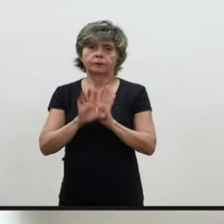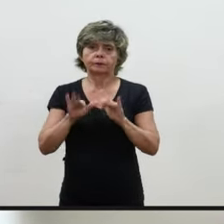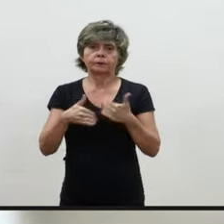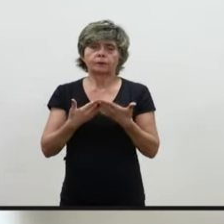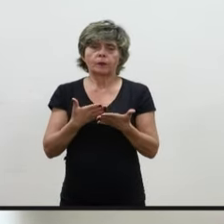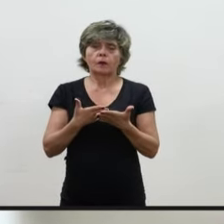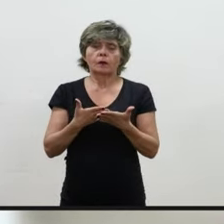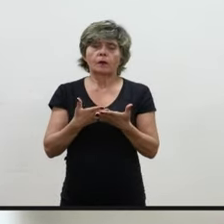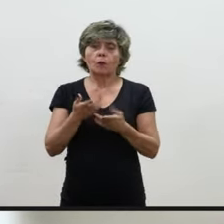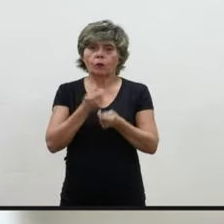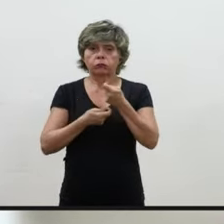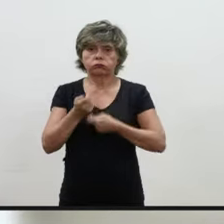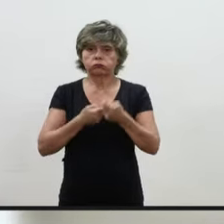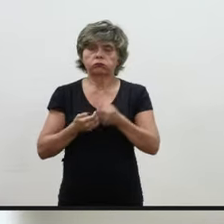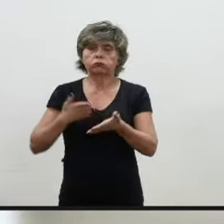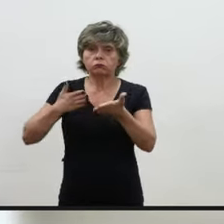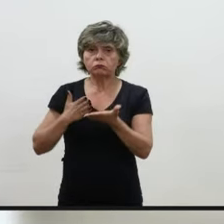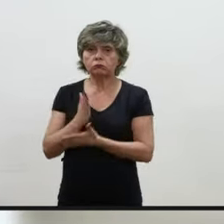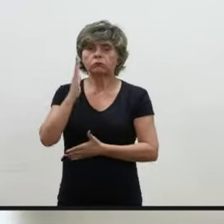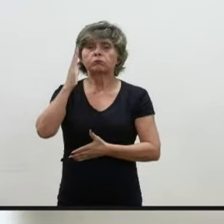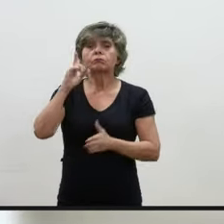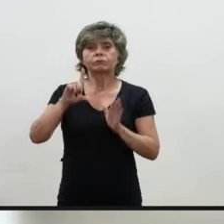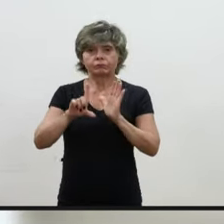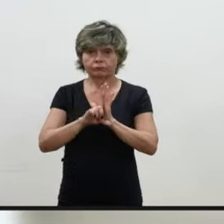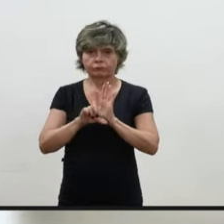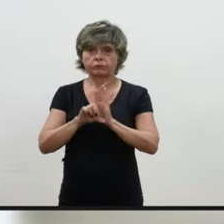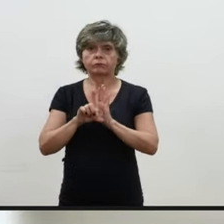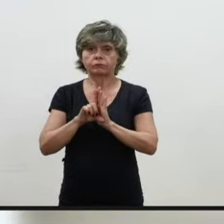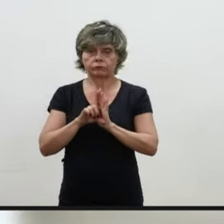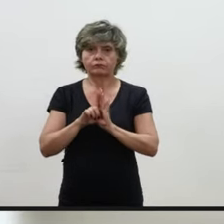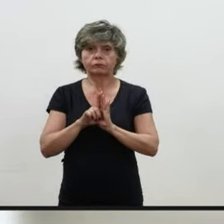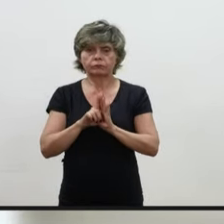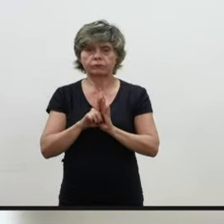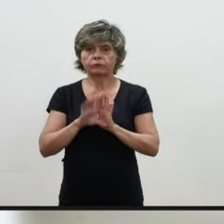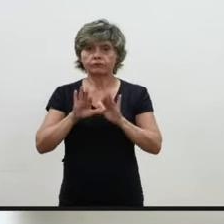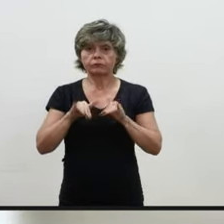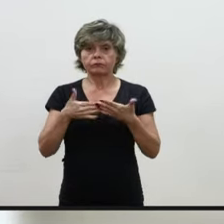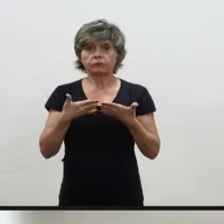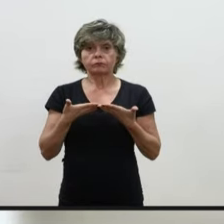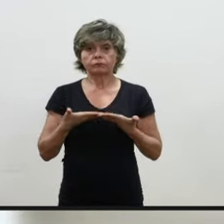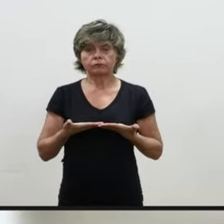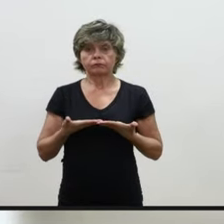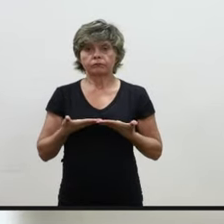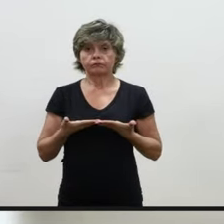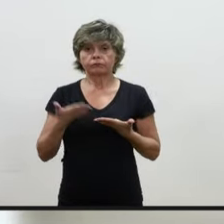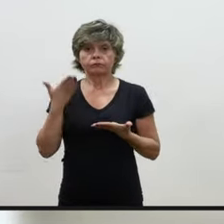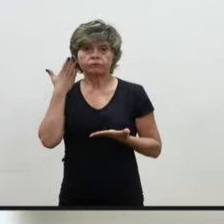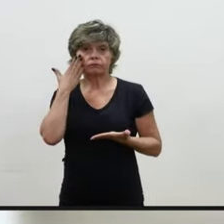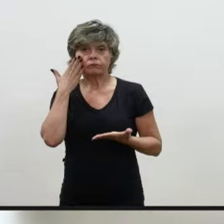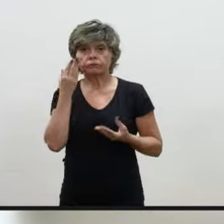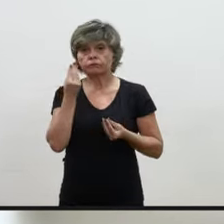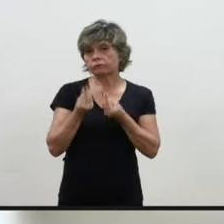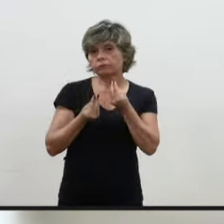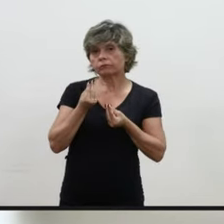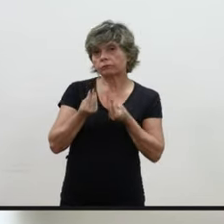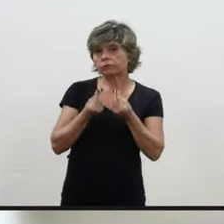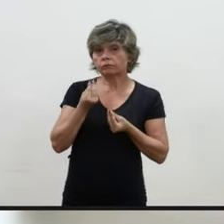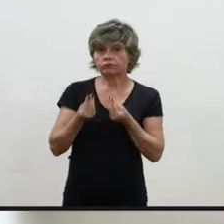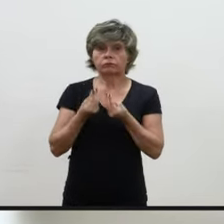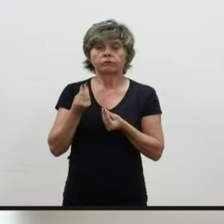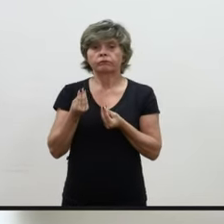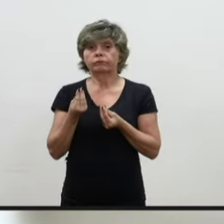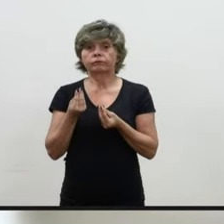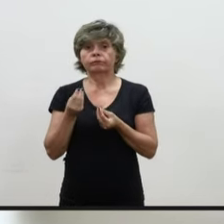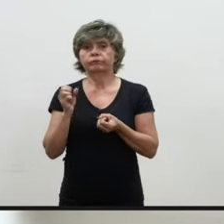aprovou essa lei e ficou de fora. tal. acontece que o